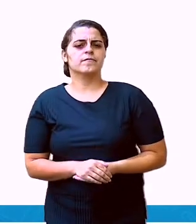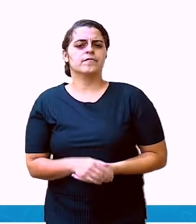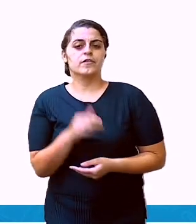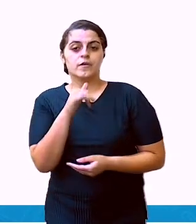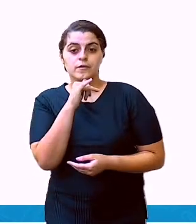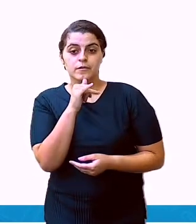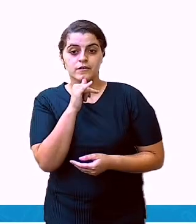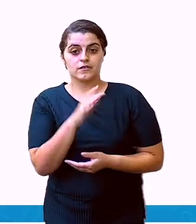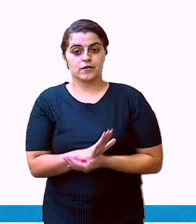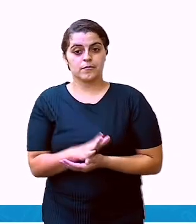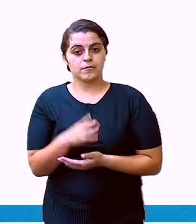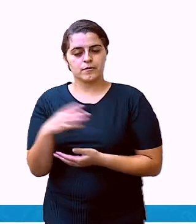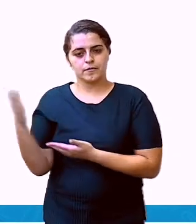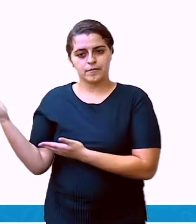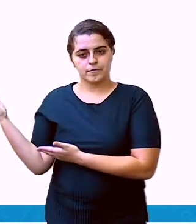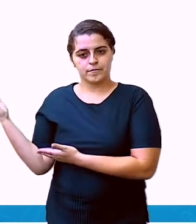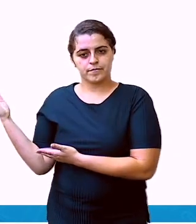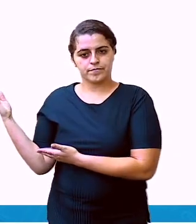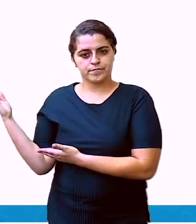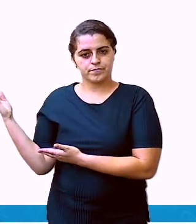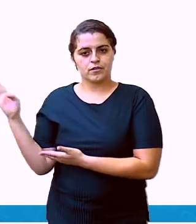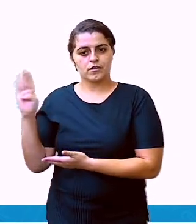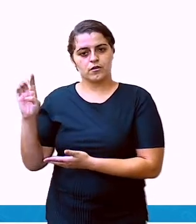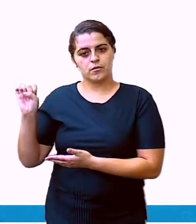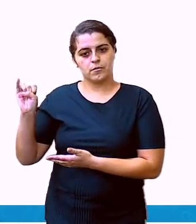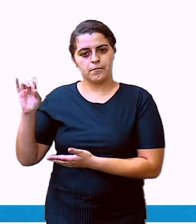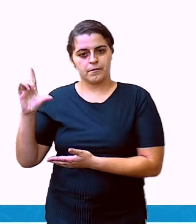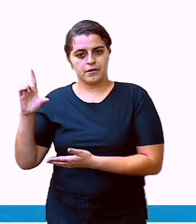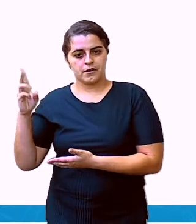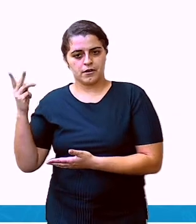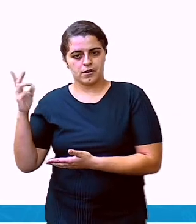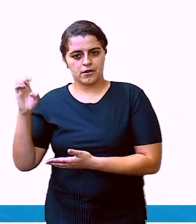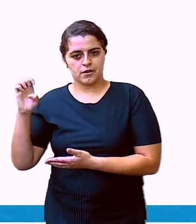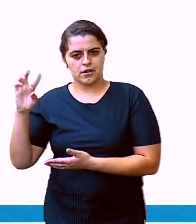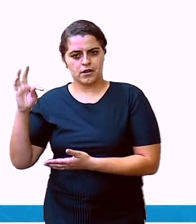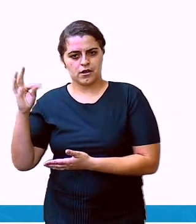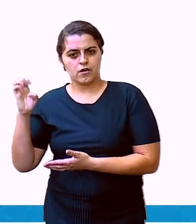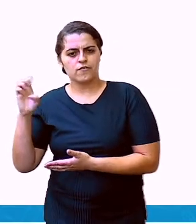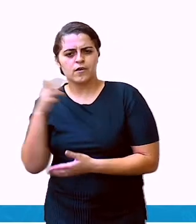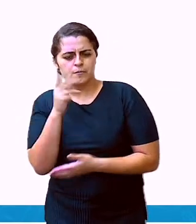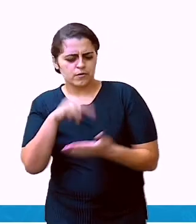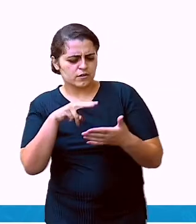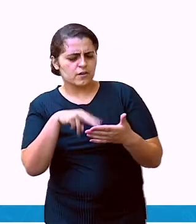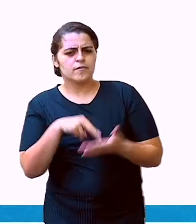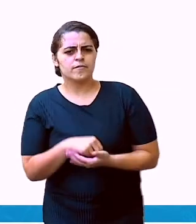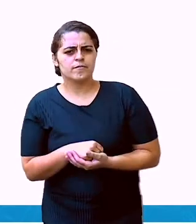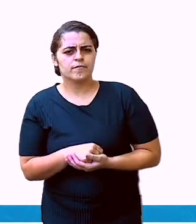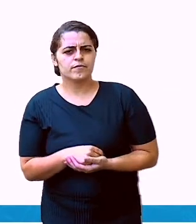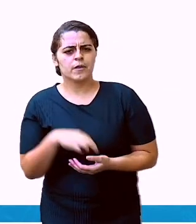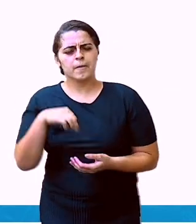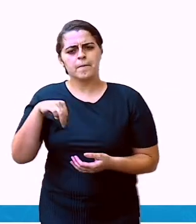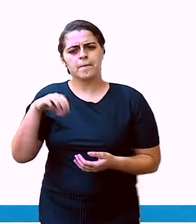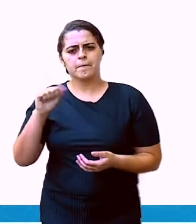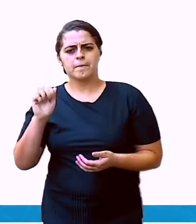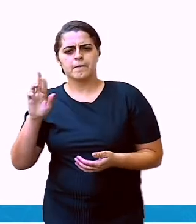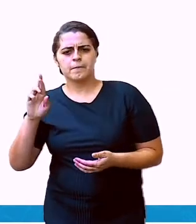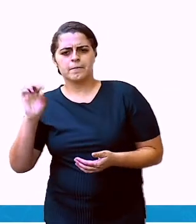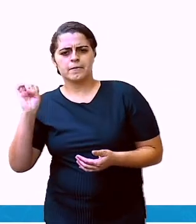Temos aí um bilhete. Vamos ler o que está escrito nesse bilhete? Mariana.